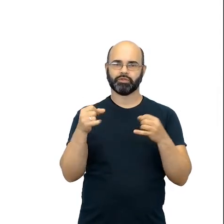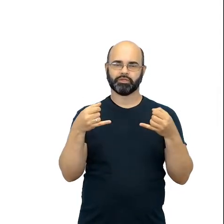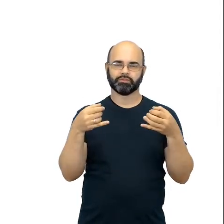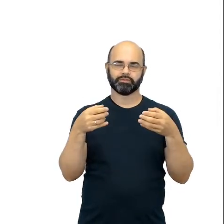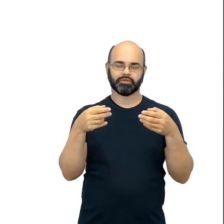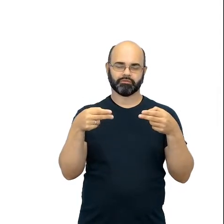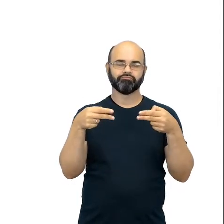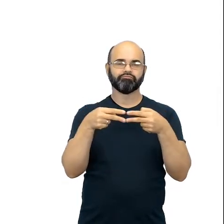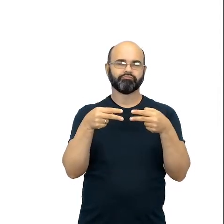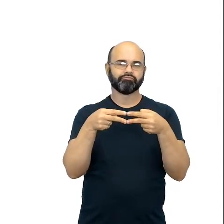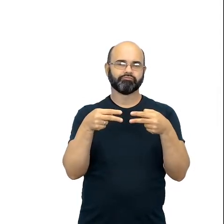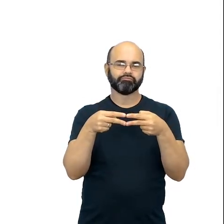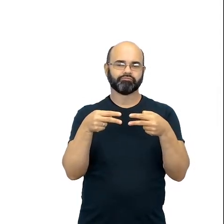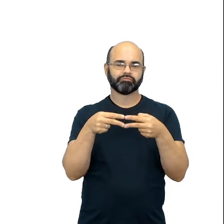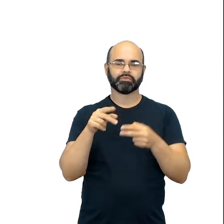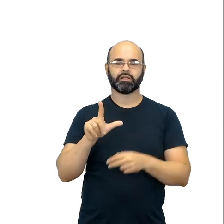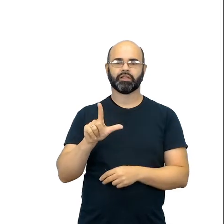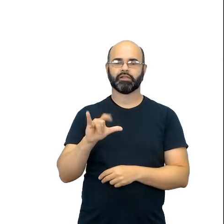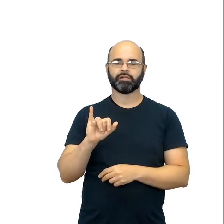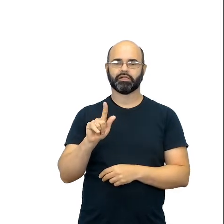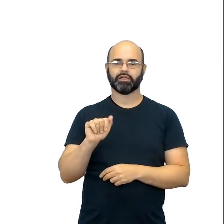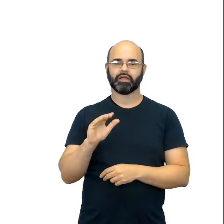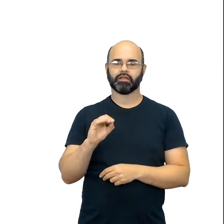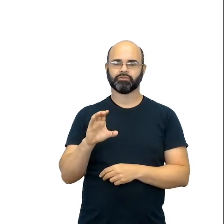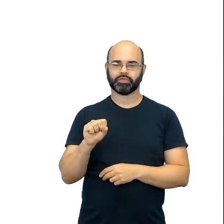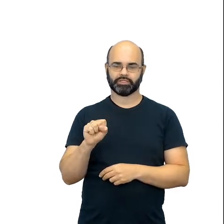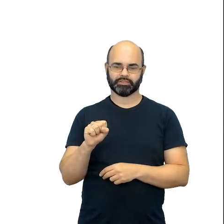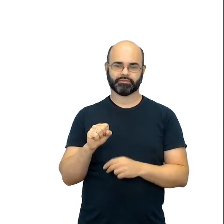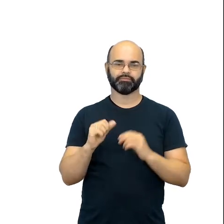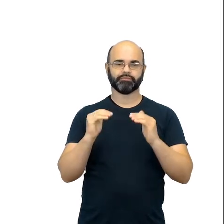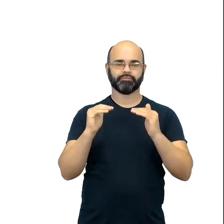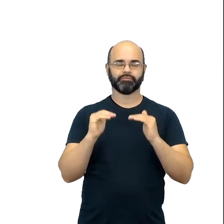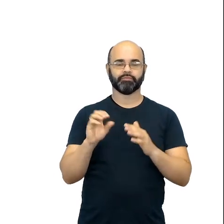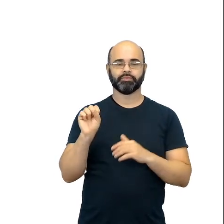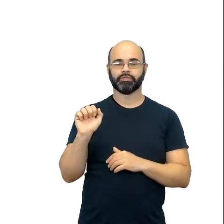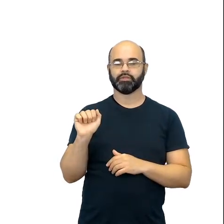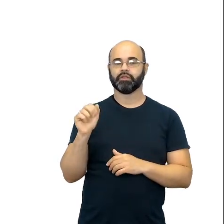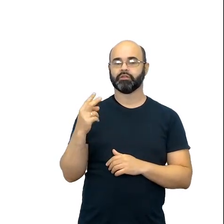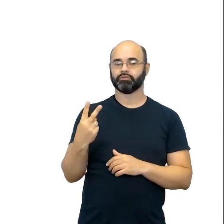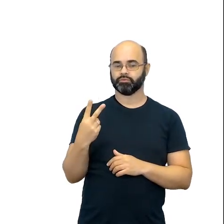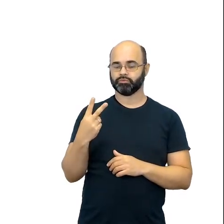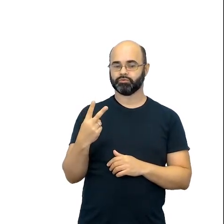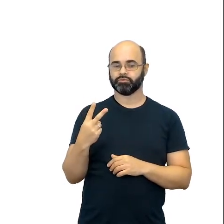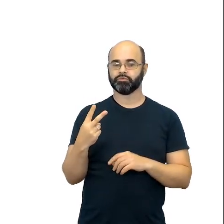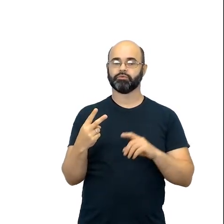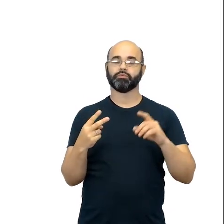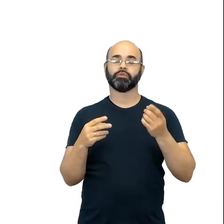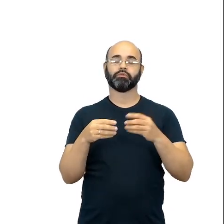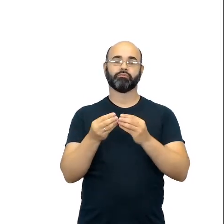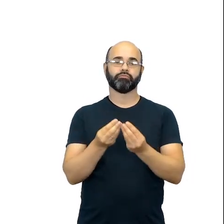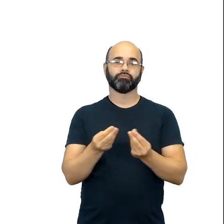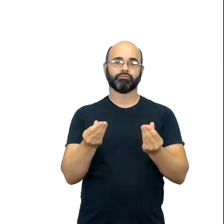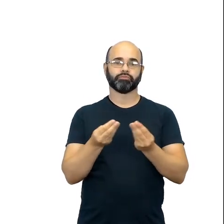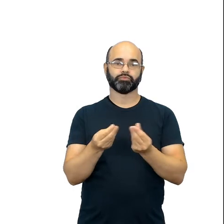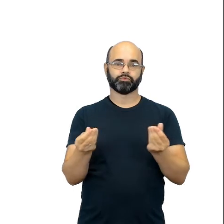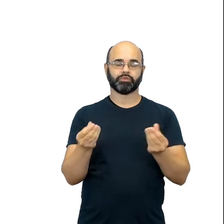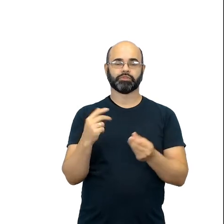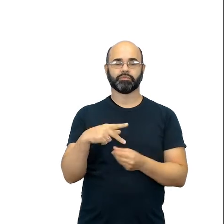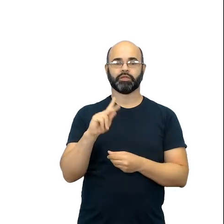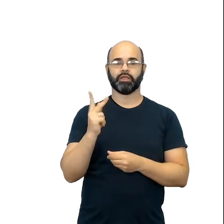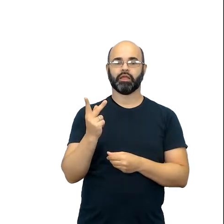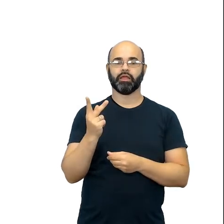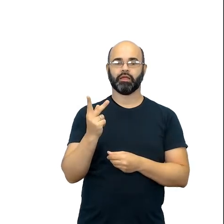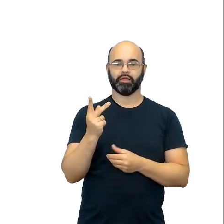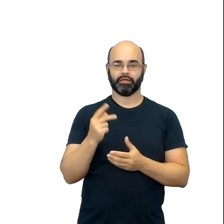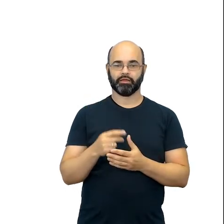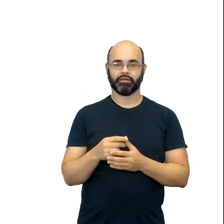Na ESA2, nós vamos trabalhar sobre soluções e pH. E na ESA3, a gente vai